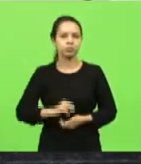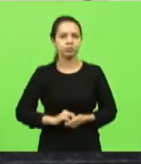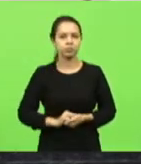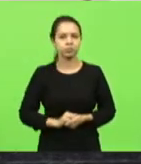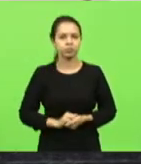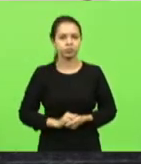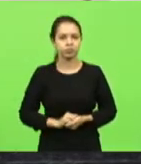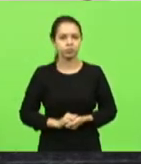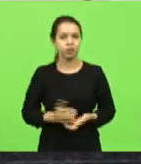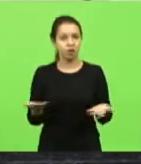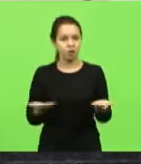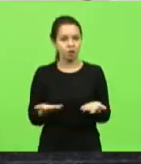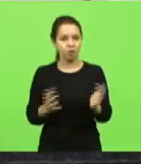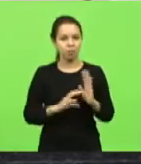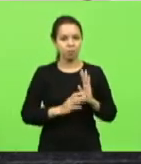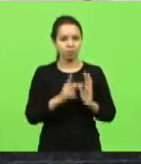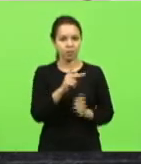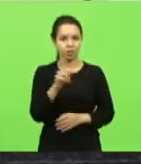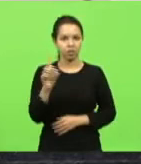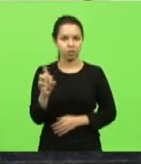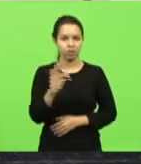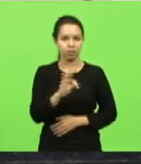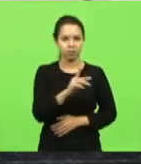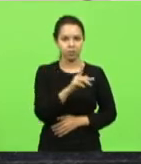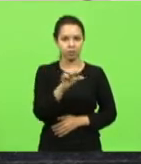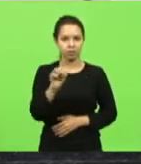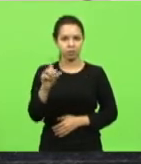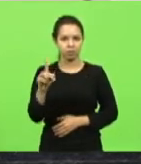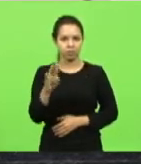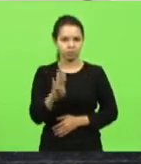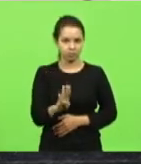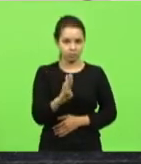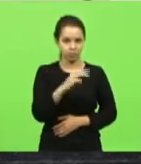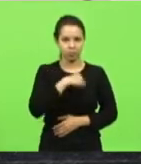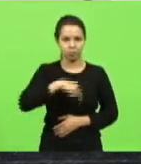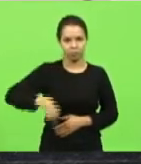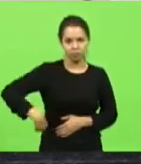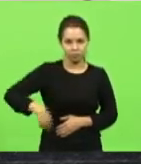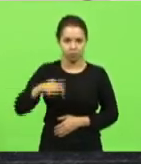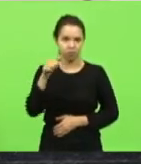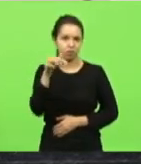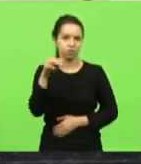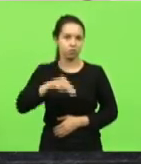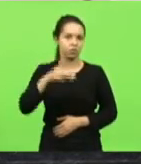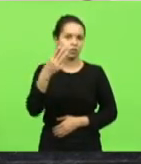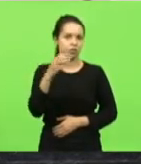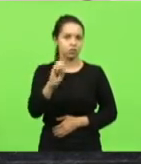bloco PDT PSDB republicanos por 7 minutos e 30 segundos